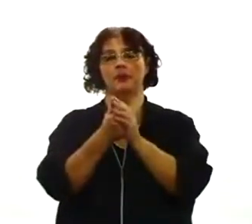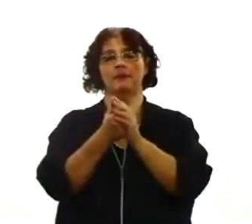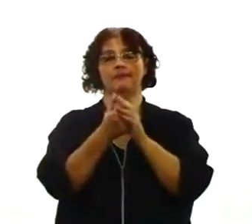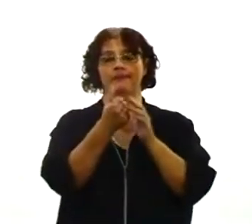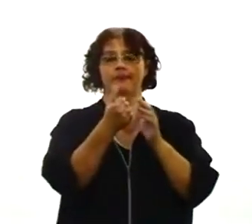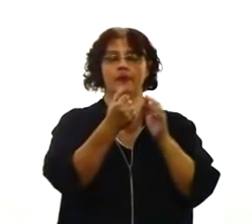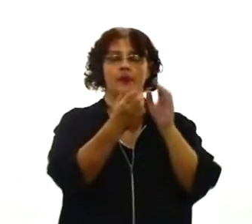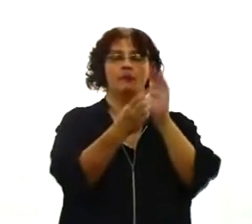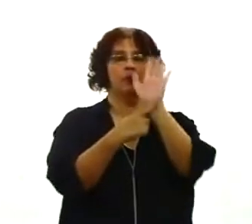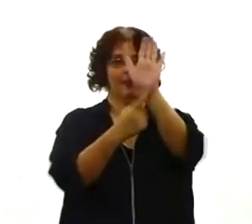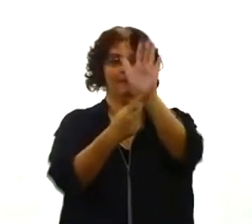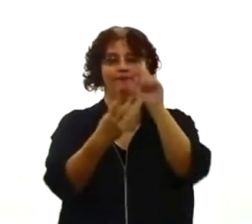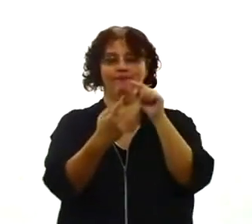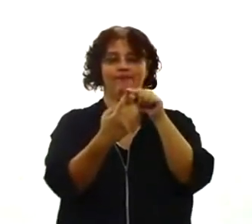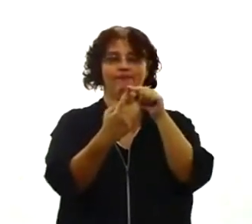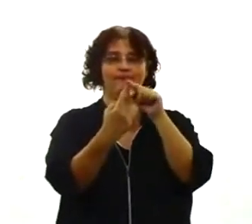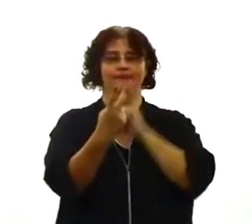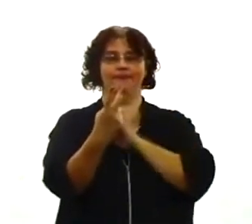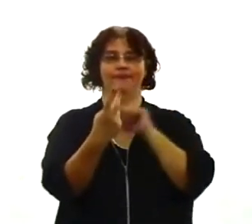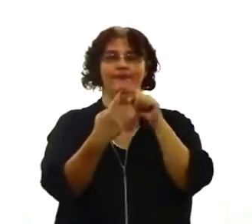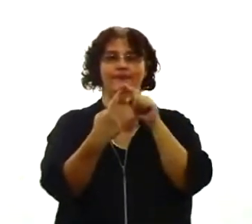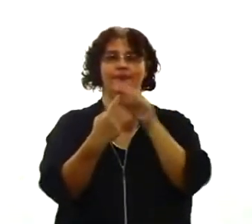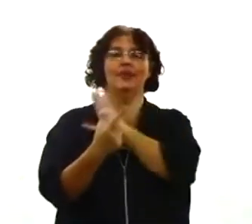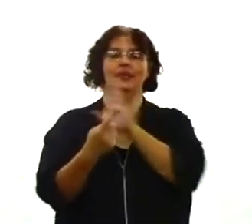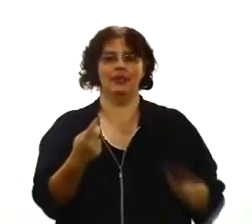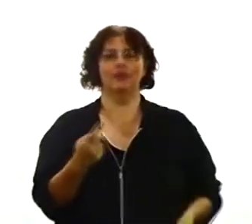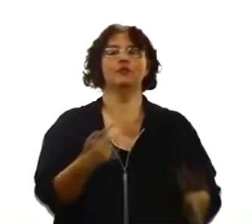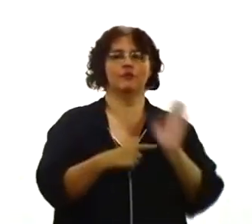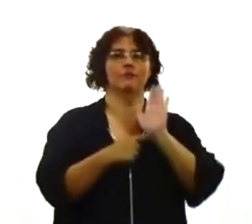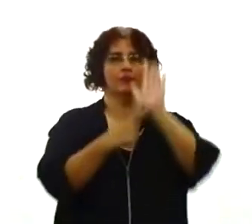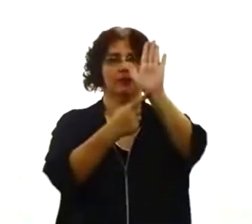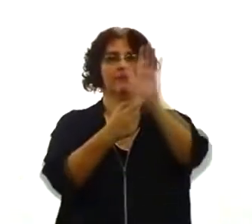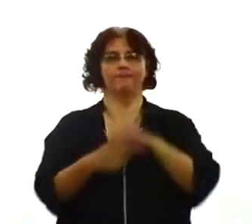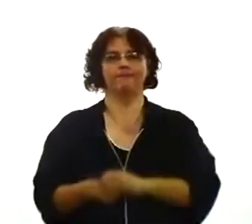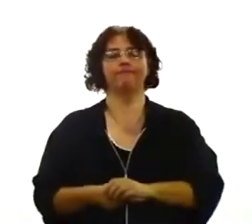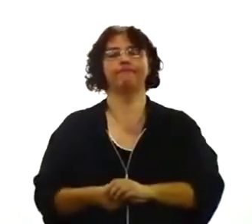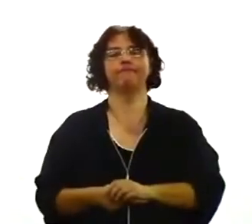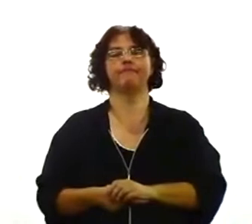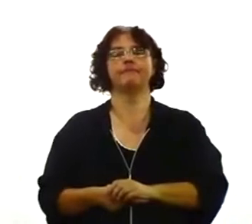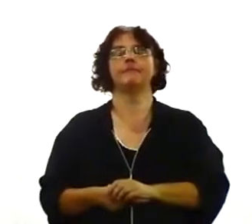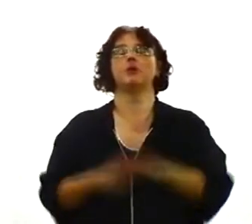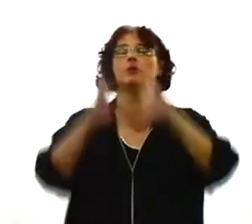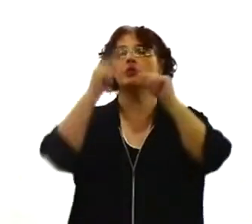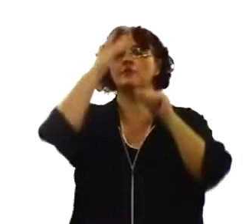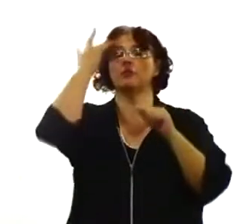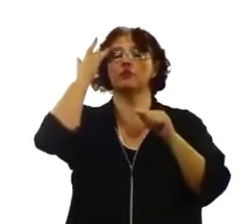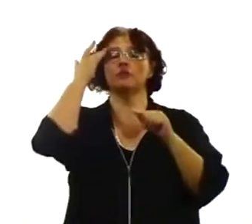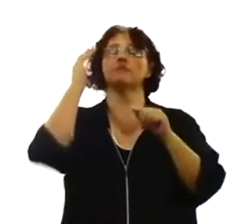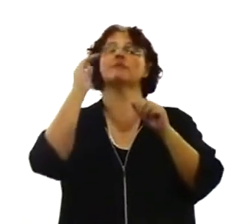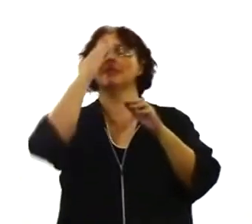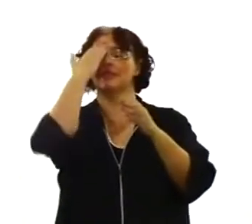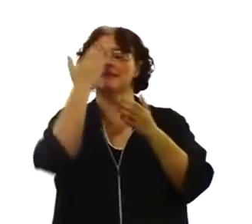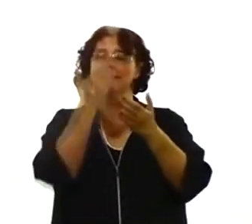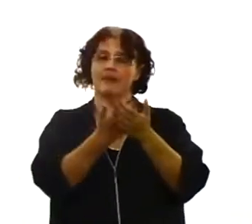Cristo é o sinal. Cristo é o sinal para todas as pessoas. Todos os que creem em Jesus. Ele é a